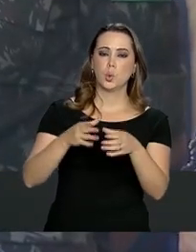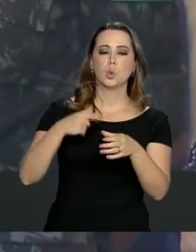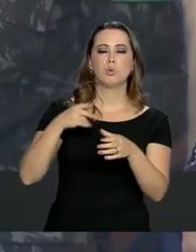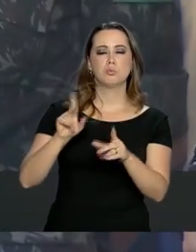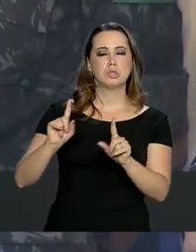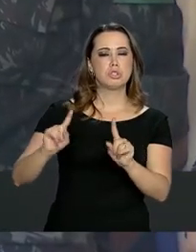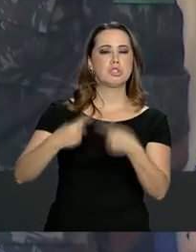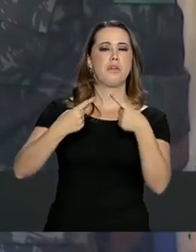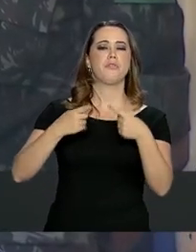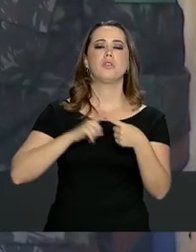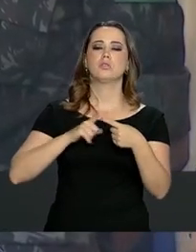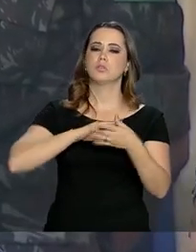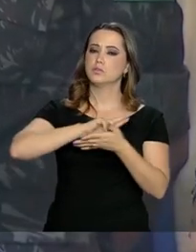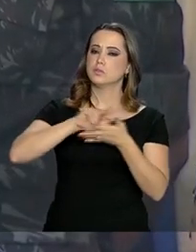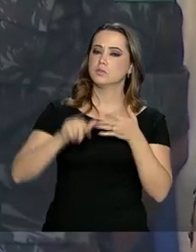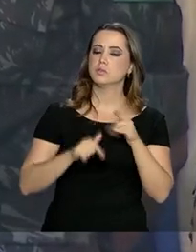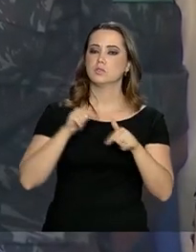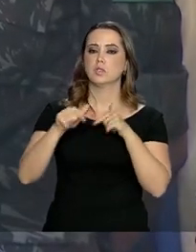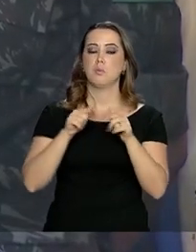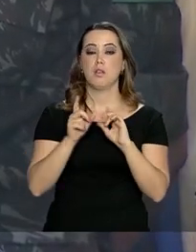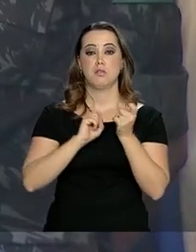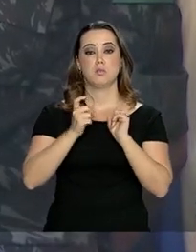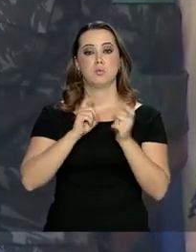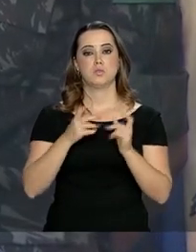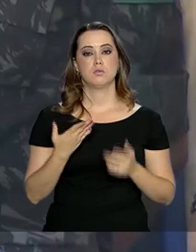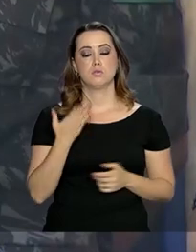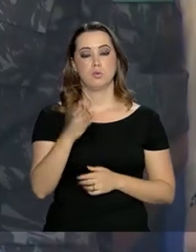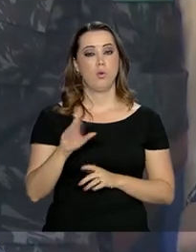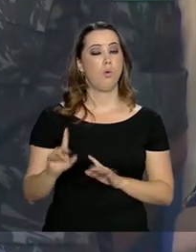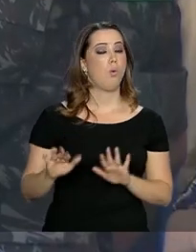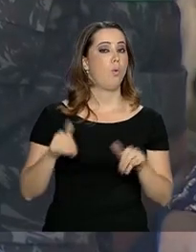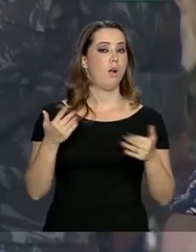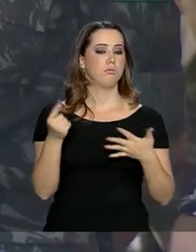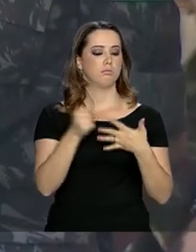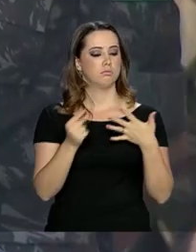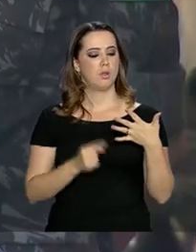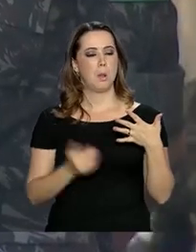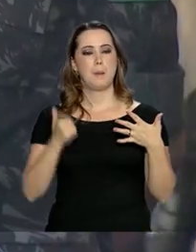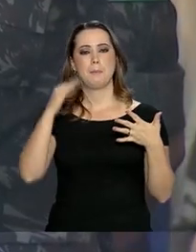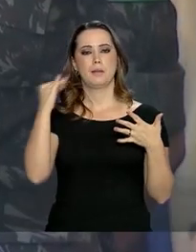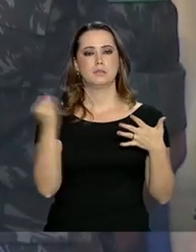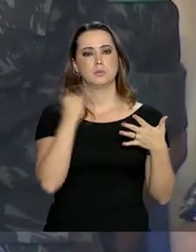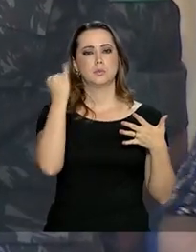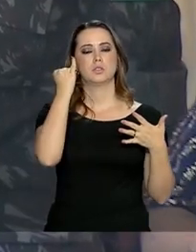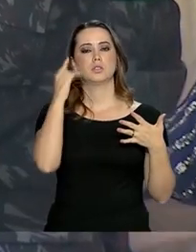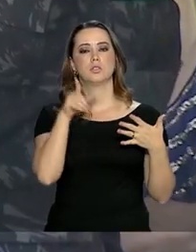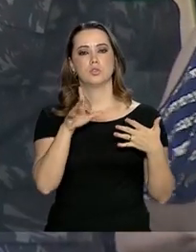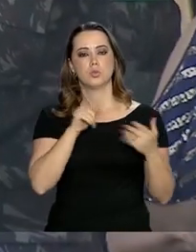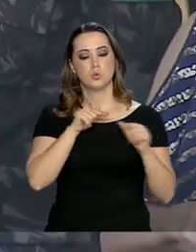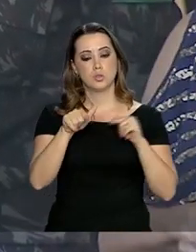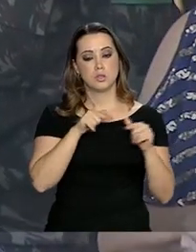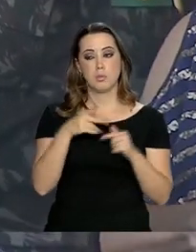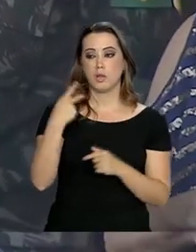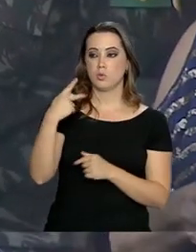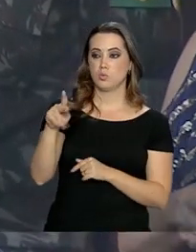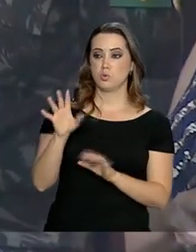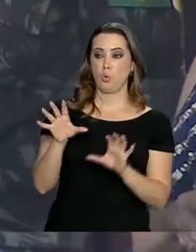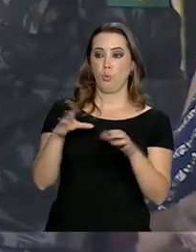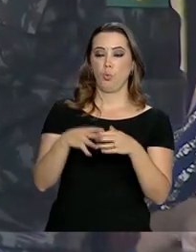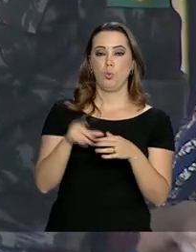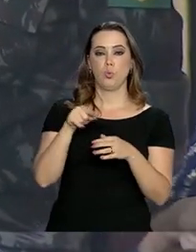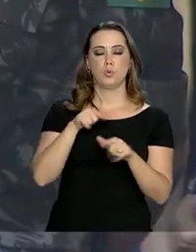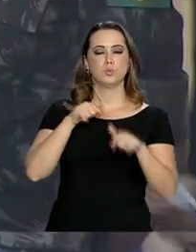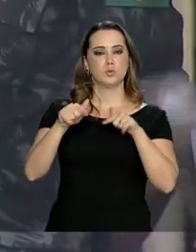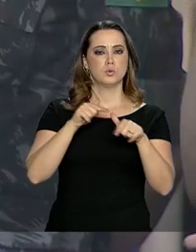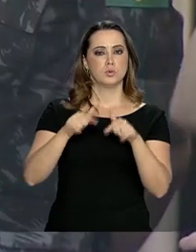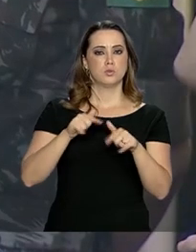desafios operacionais e administrativos, dos quais destaco como de maior vulto o emprego de sua tropa nas